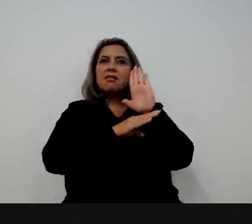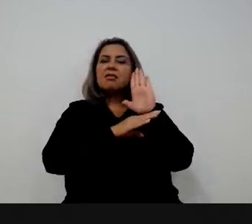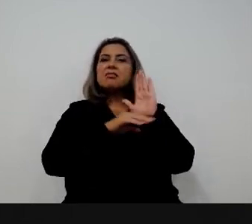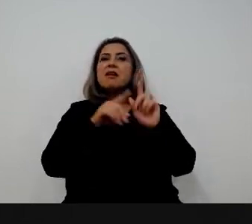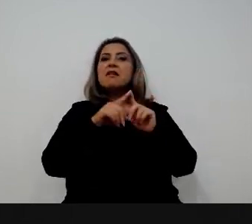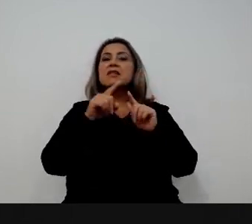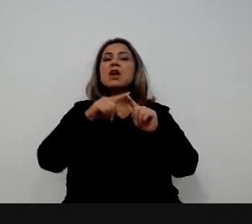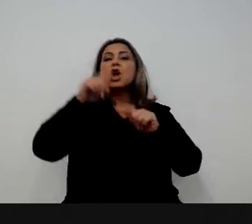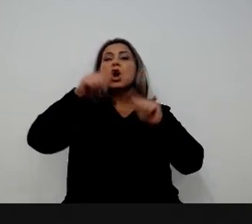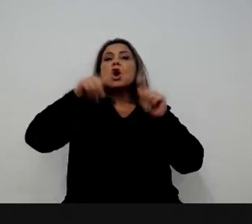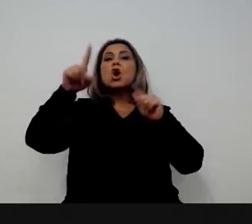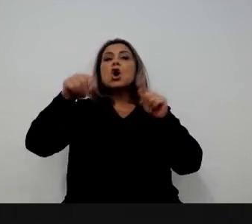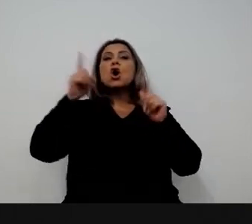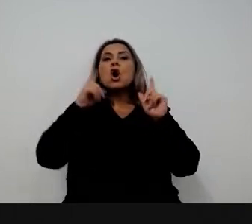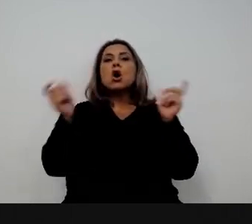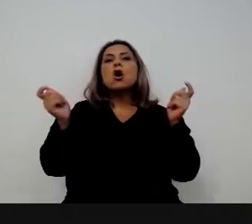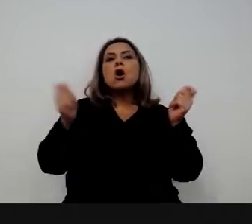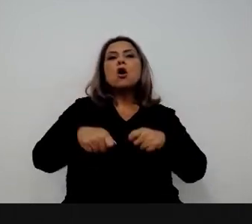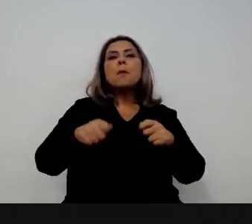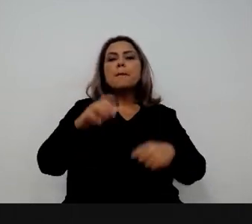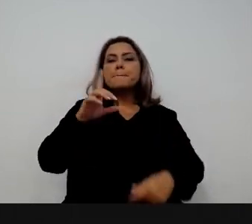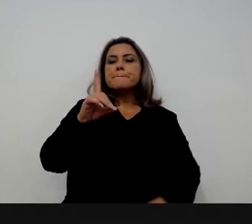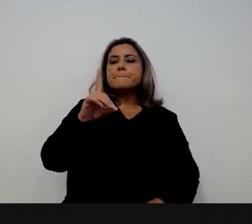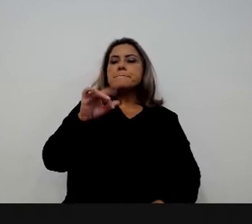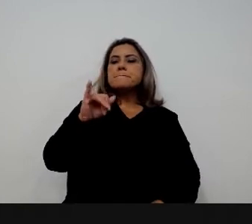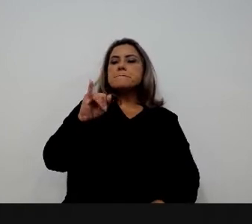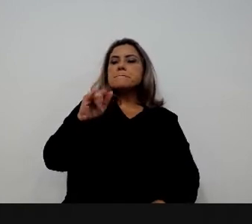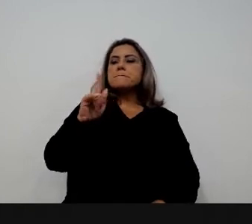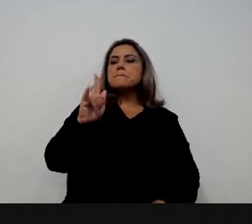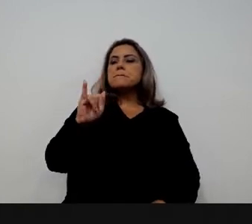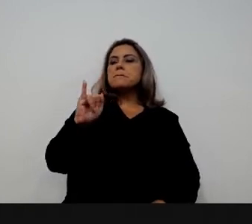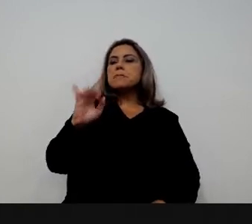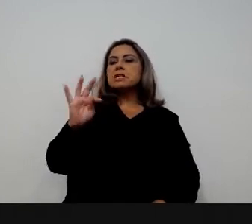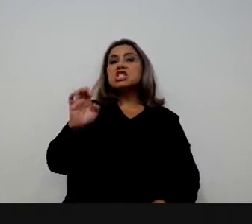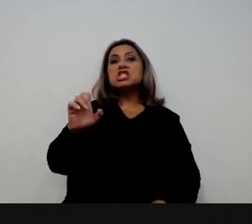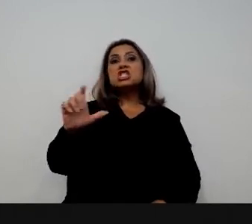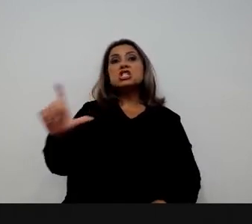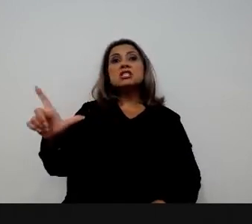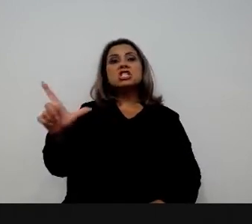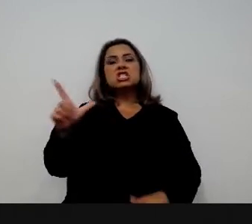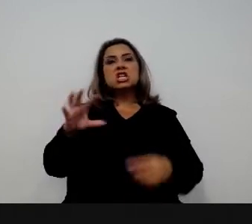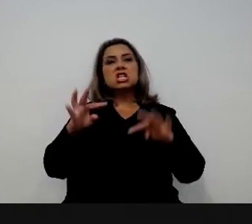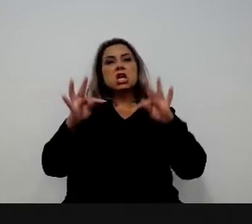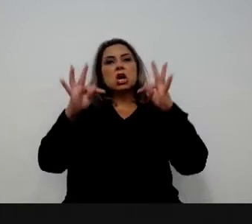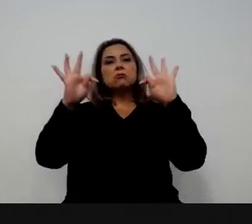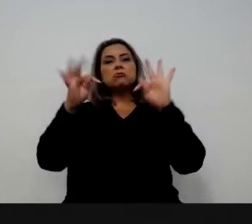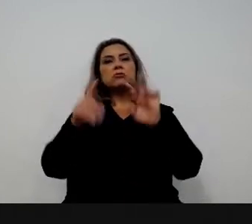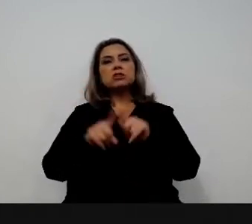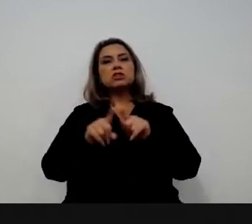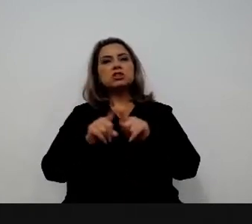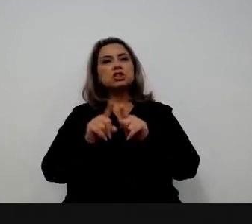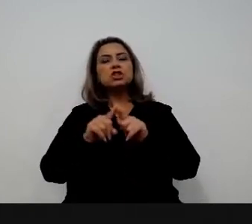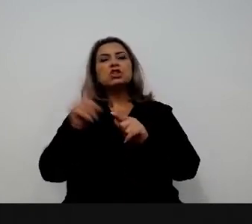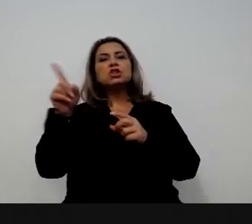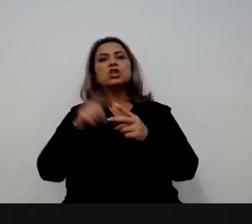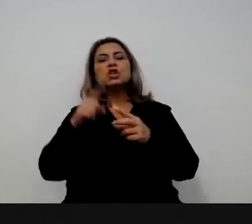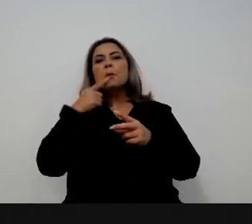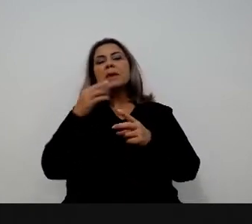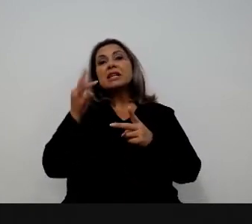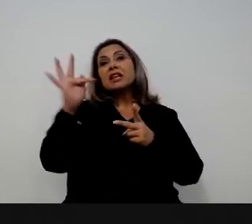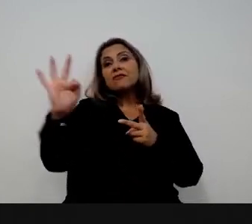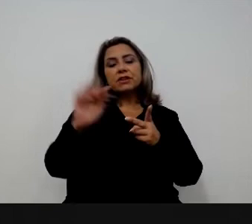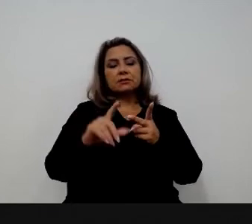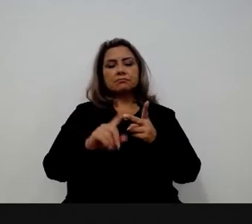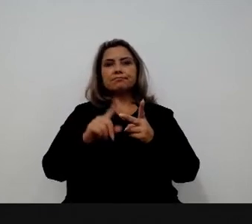competências digitais mais bem posicionadas. A gente pegou as duas que a gente viu mais bem posicionadas. A Levagon, que da França, a Ironhack, que é dos Estados Unidos.